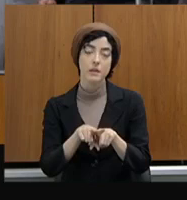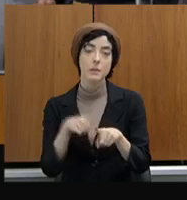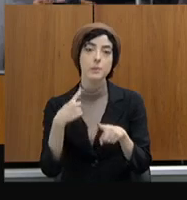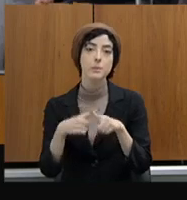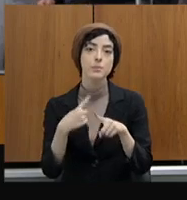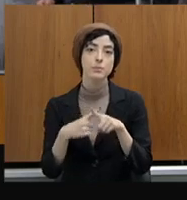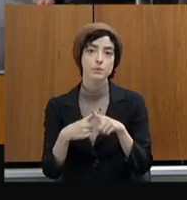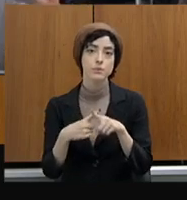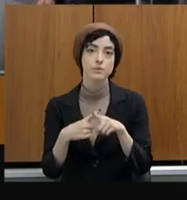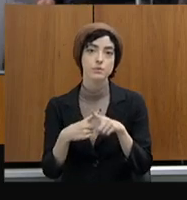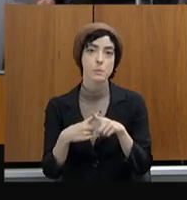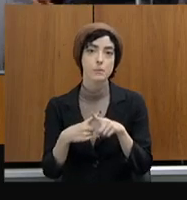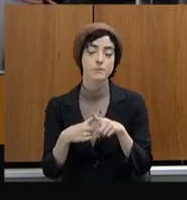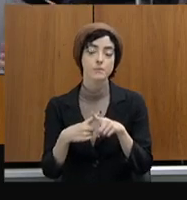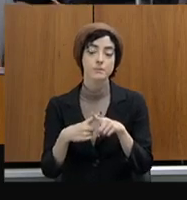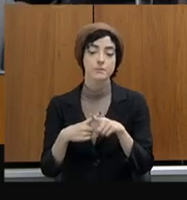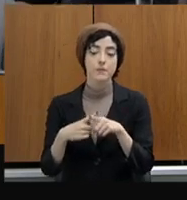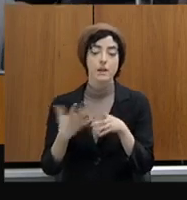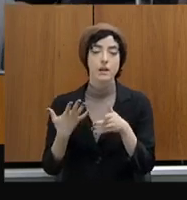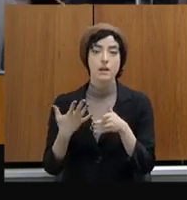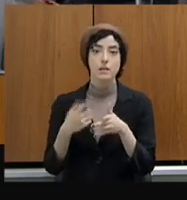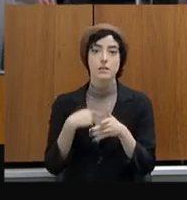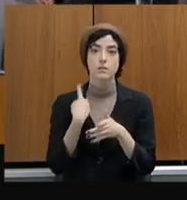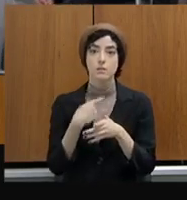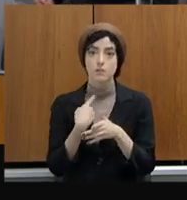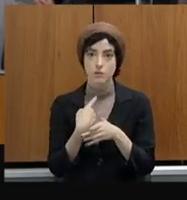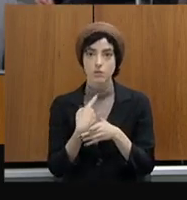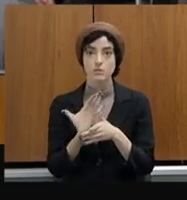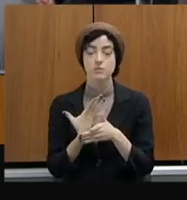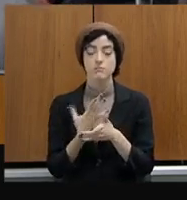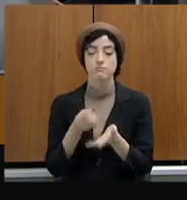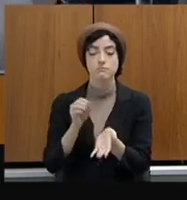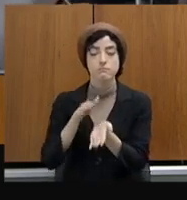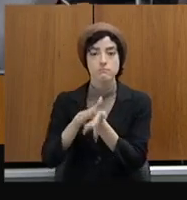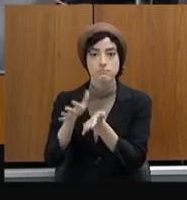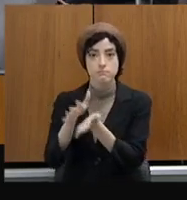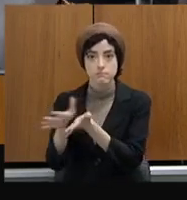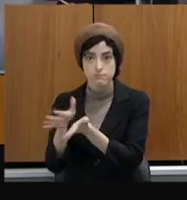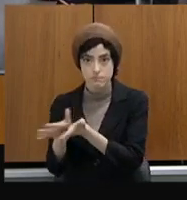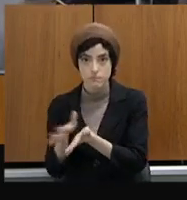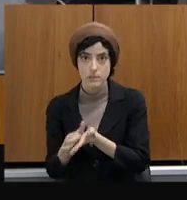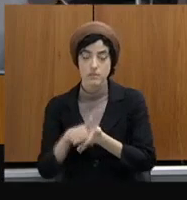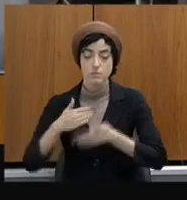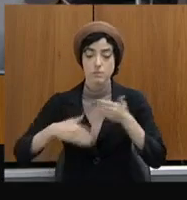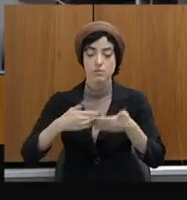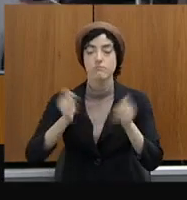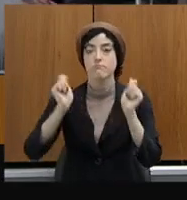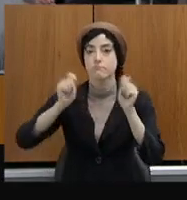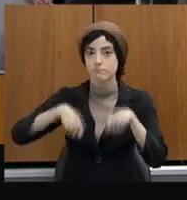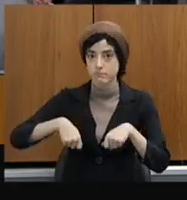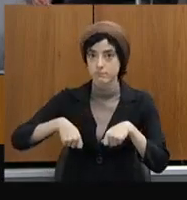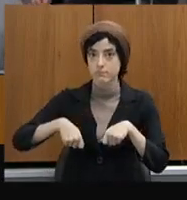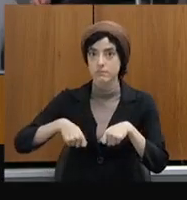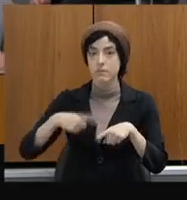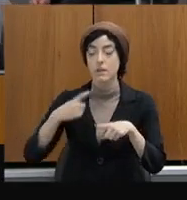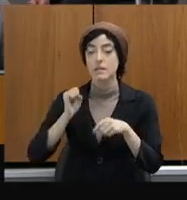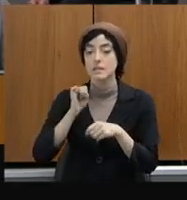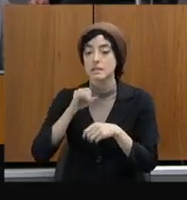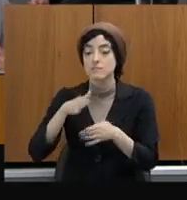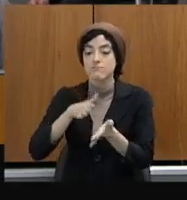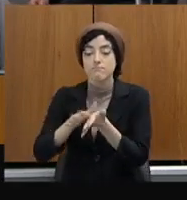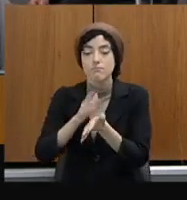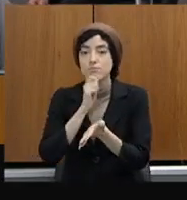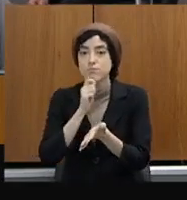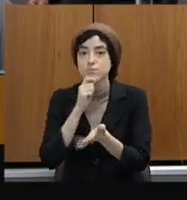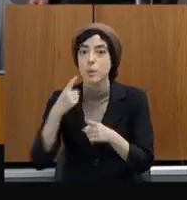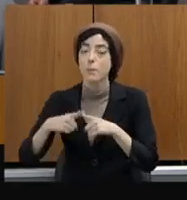que são possíveis de serem publicados estão publicados. os que não foram publicados é porque é impossível juridicamente o